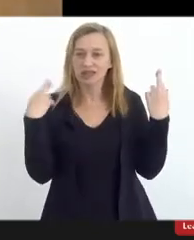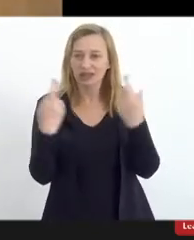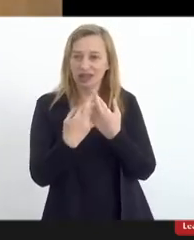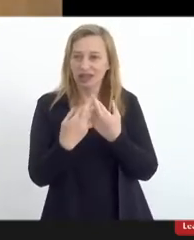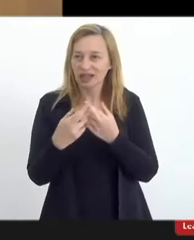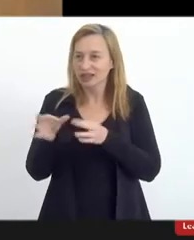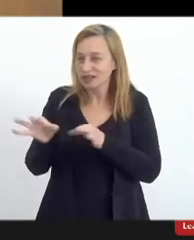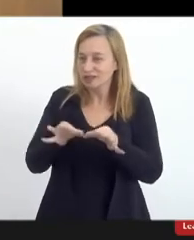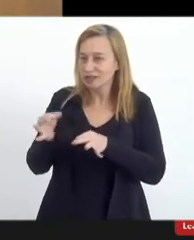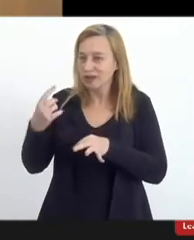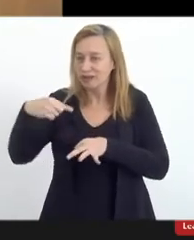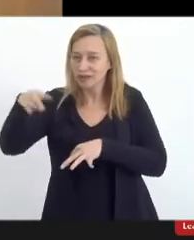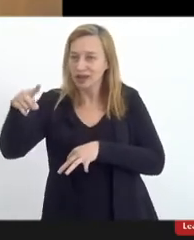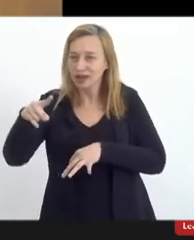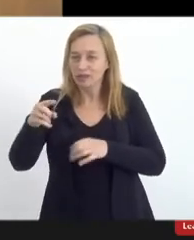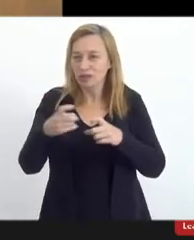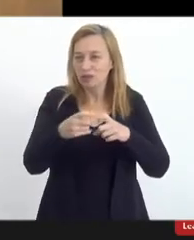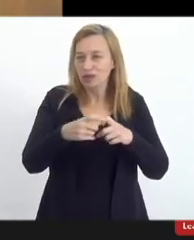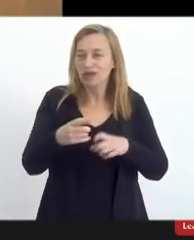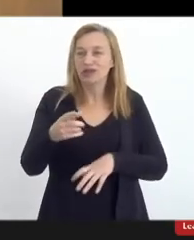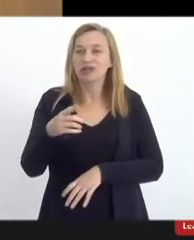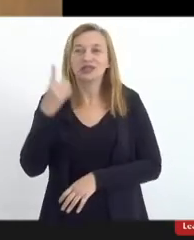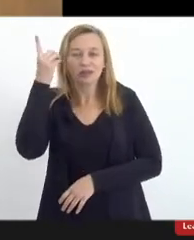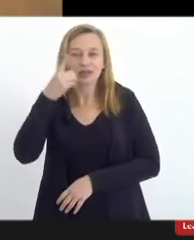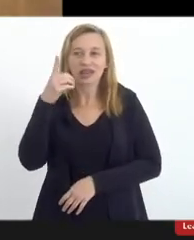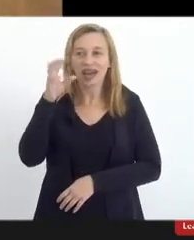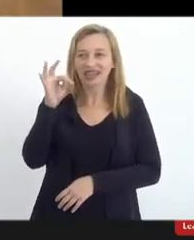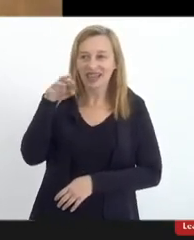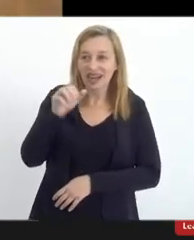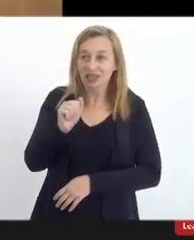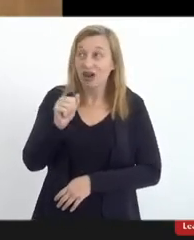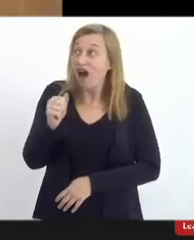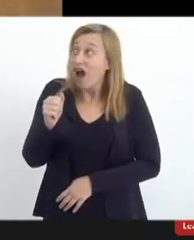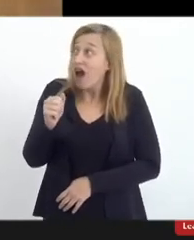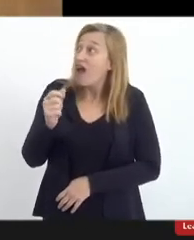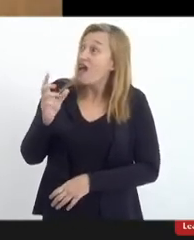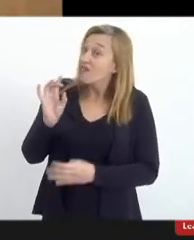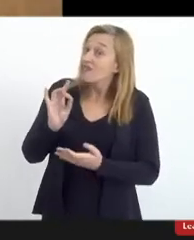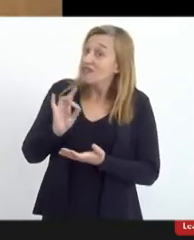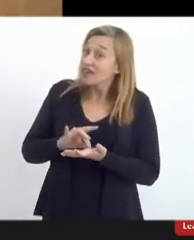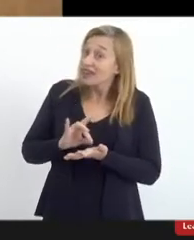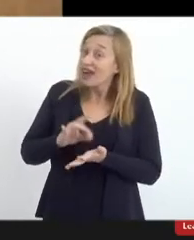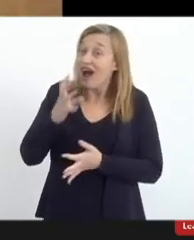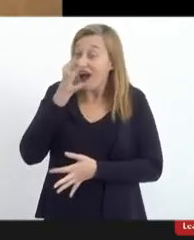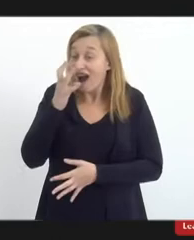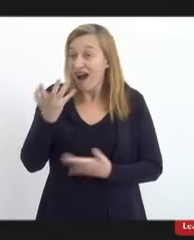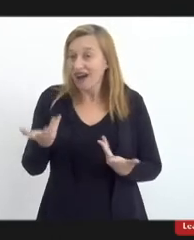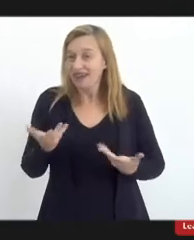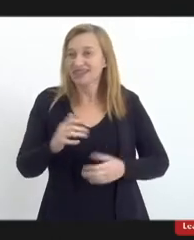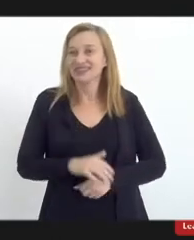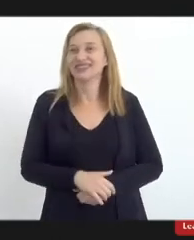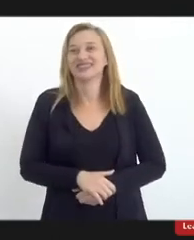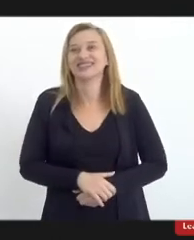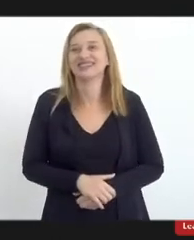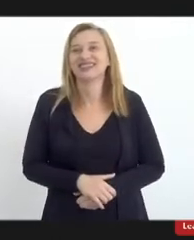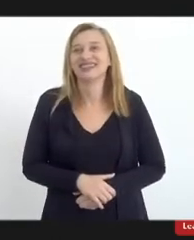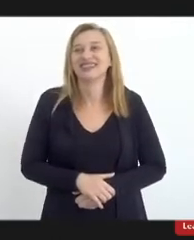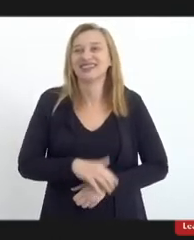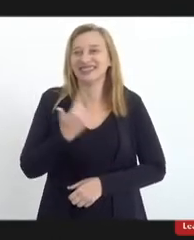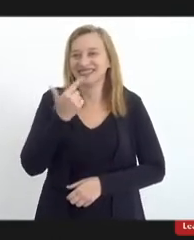aprontando para a consulta. O deputado Atila Nunes estará, o Atila Nunes estará presente? Estará presente sim, mamãe. Por favor,